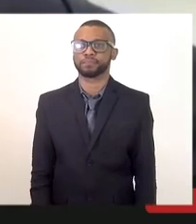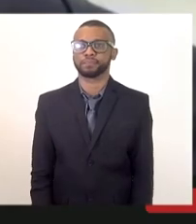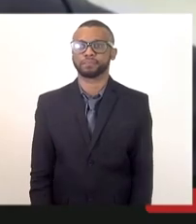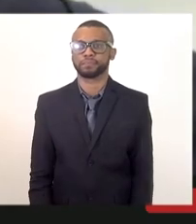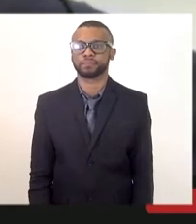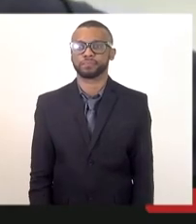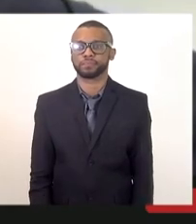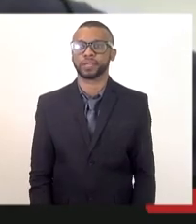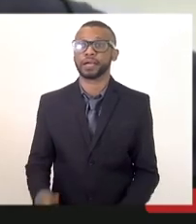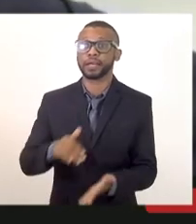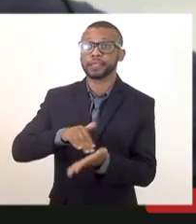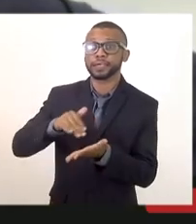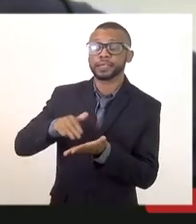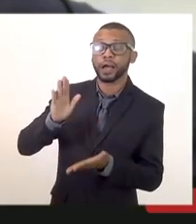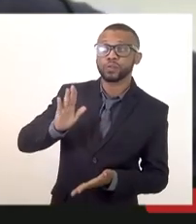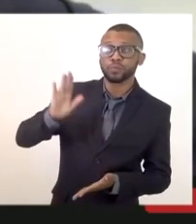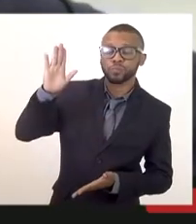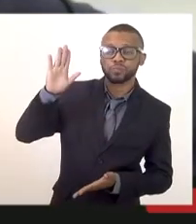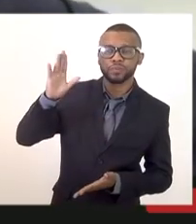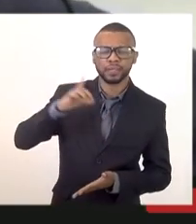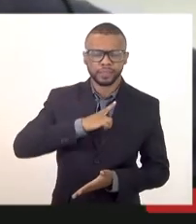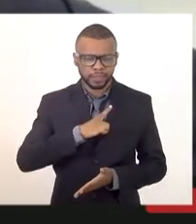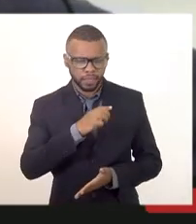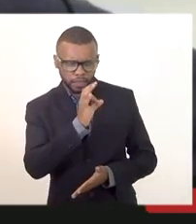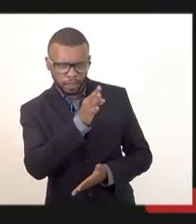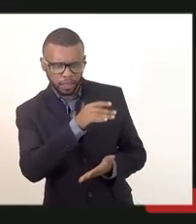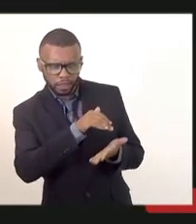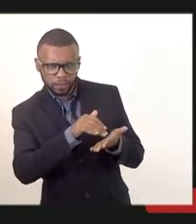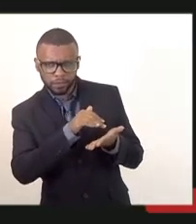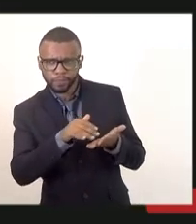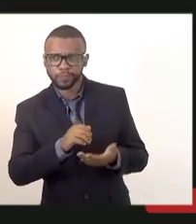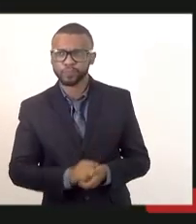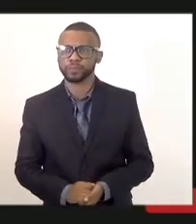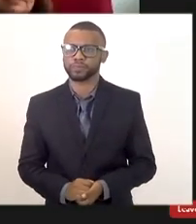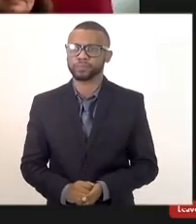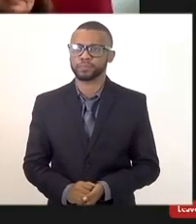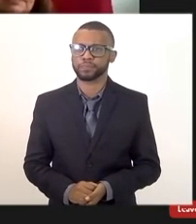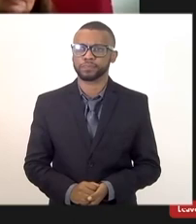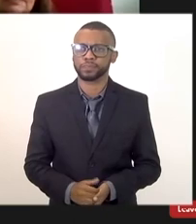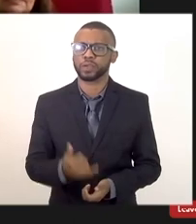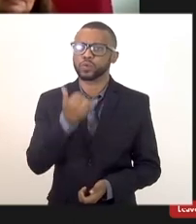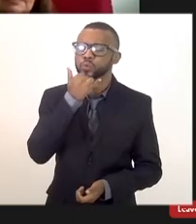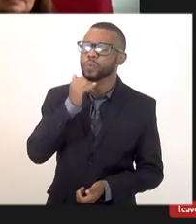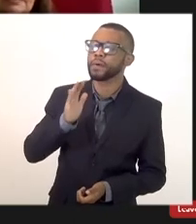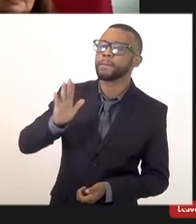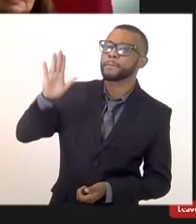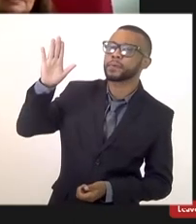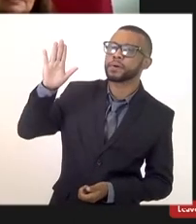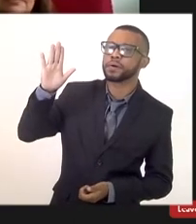não nasceu secretário não entendi deputado